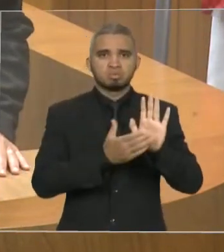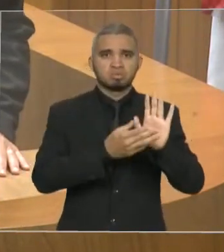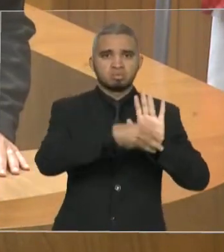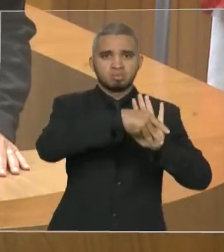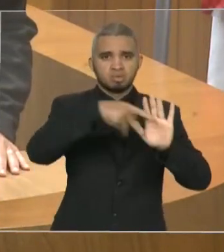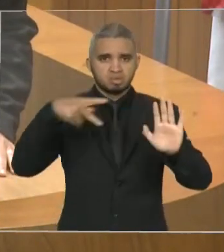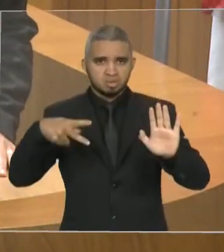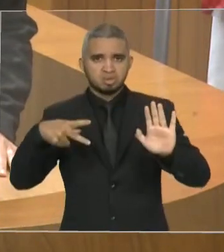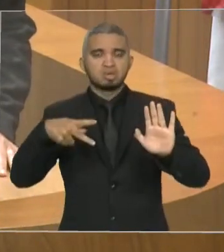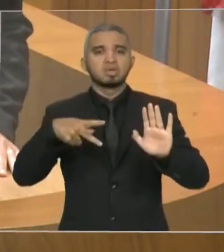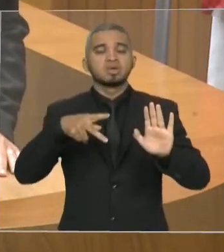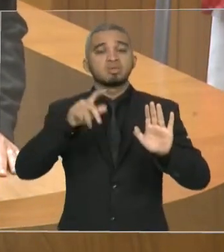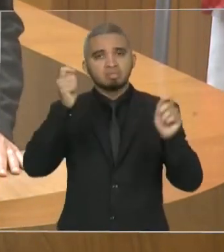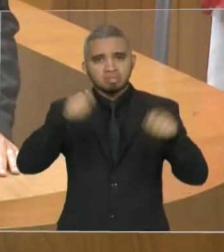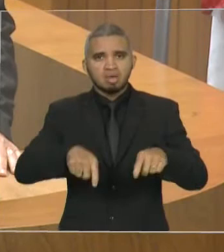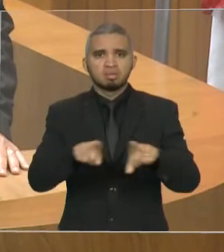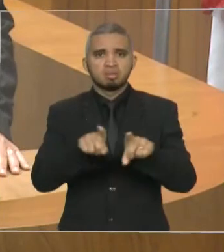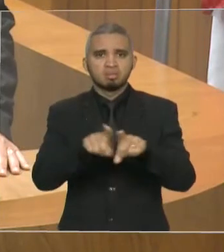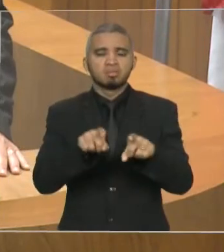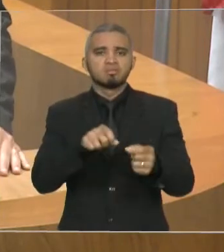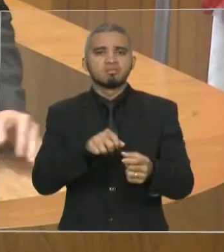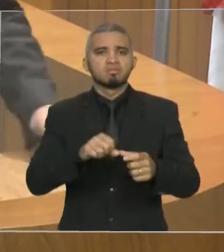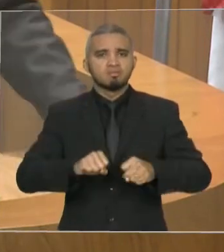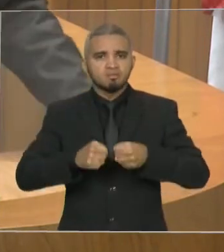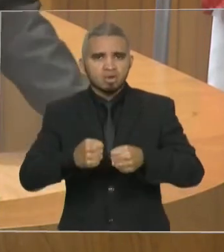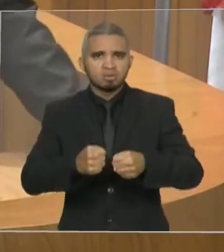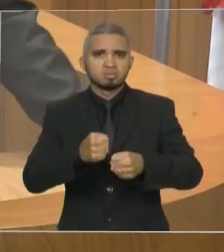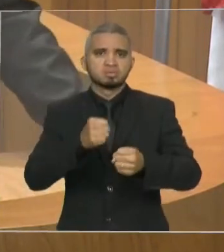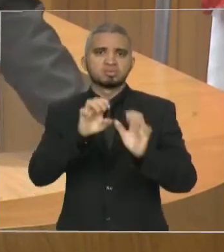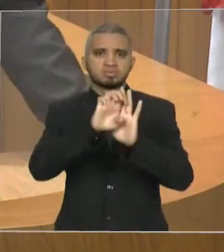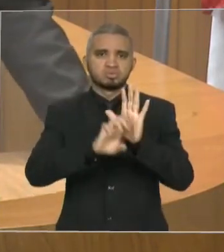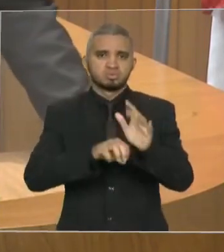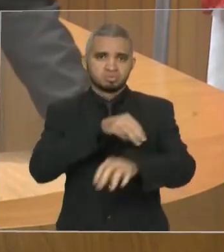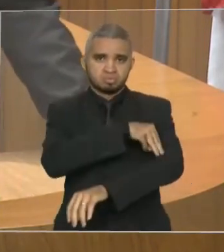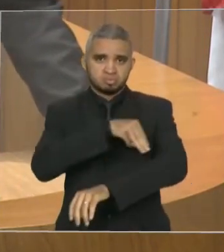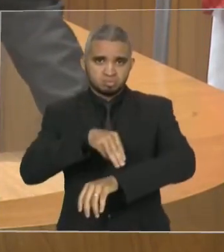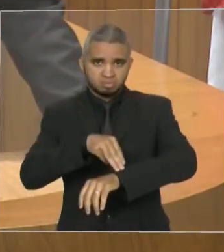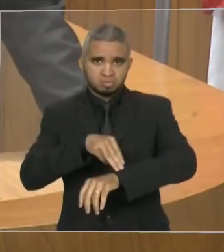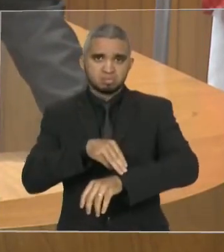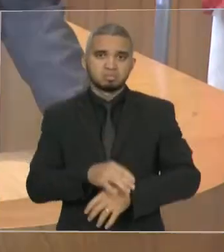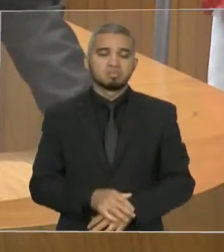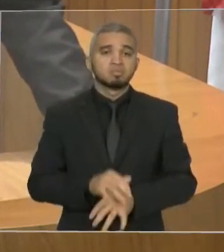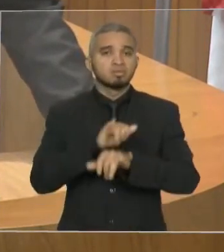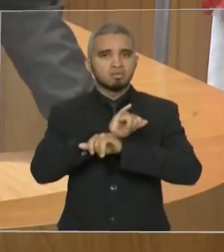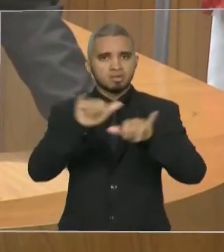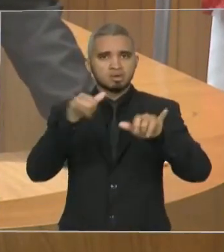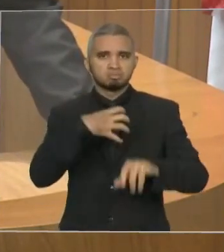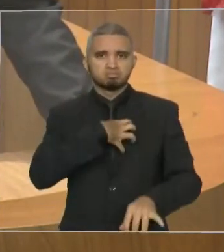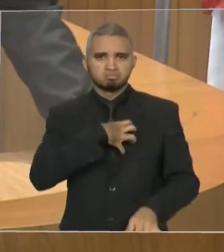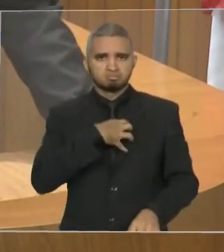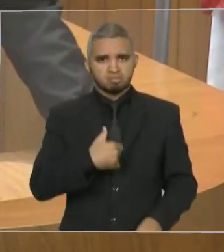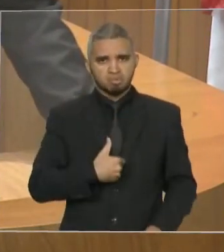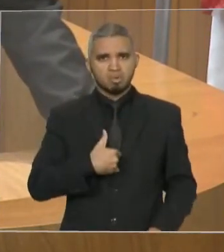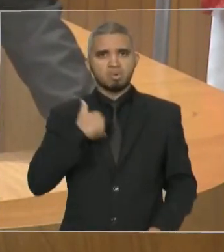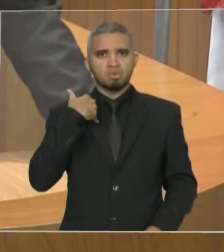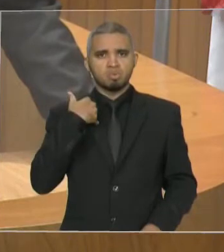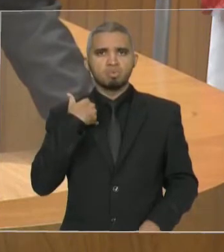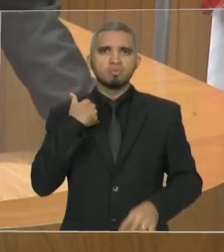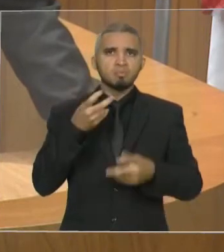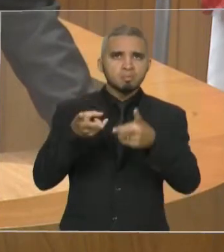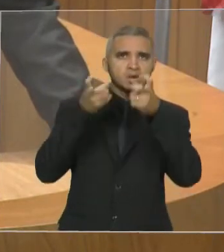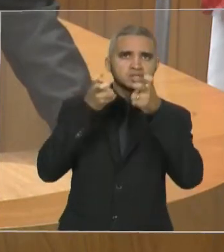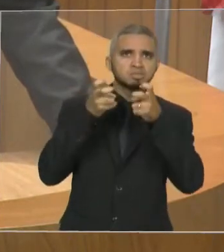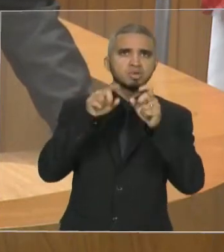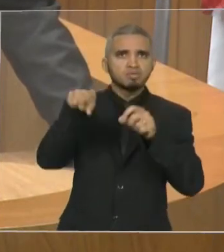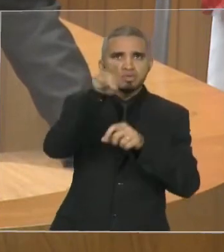Estatuto do Magistério. E aqui quero dizer, do orgulho que tenho em ver a mobilização, a